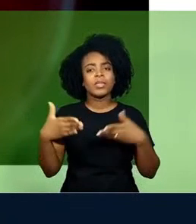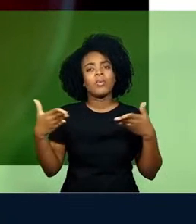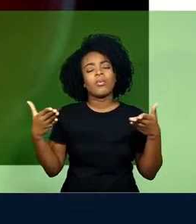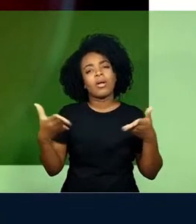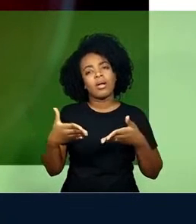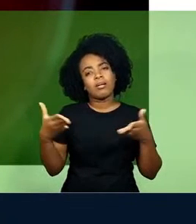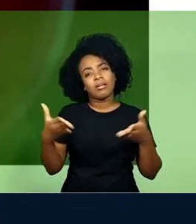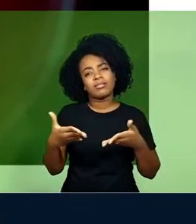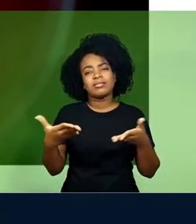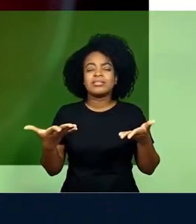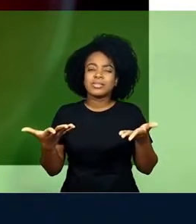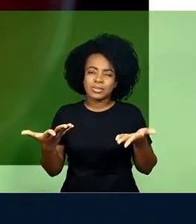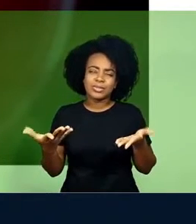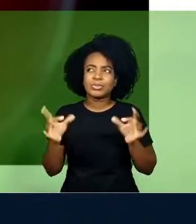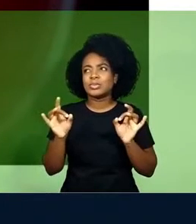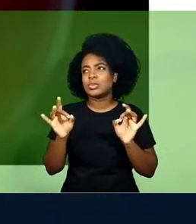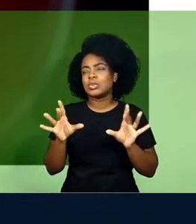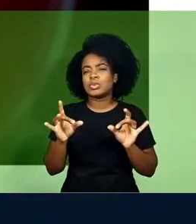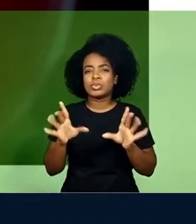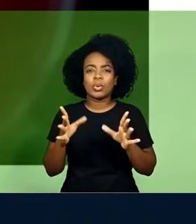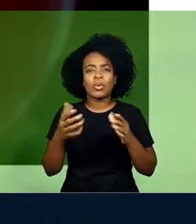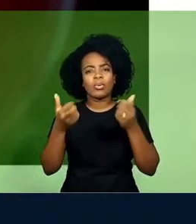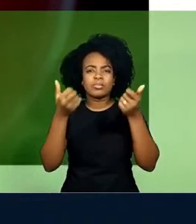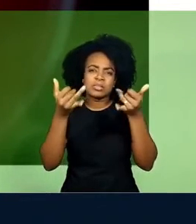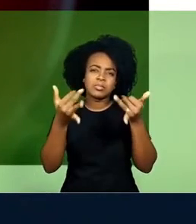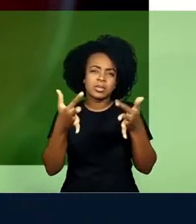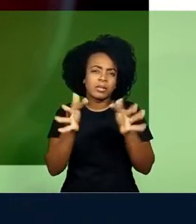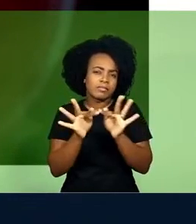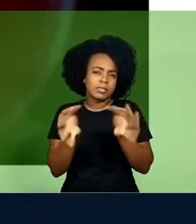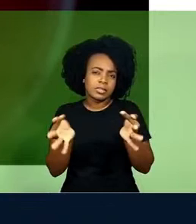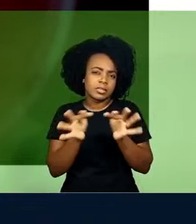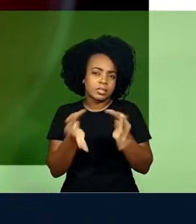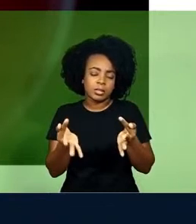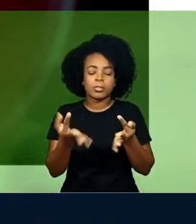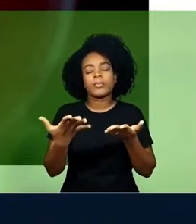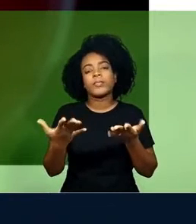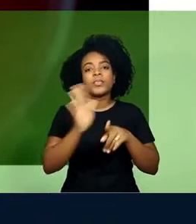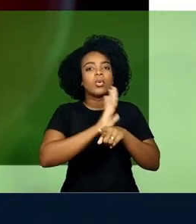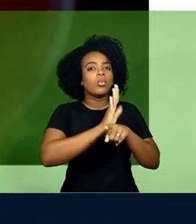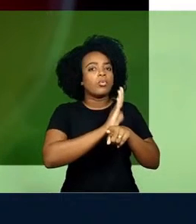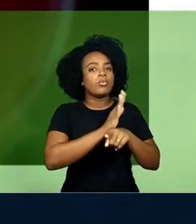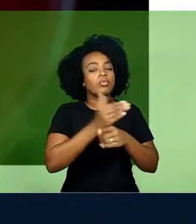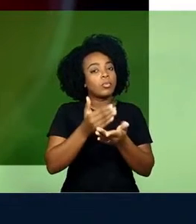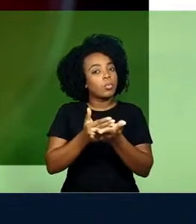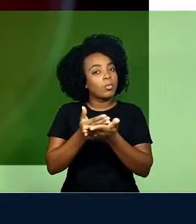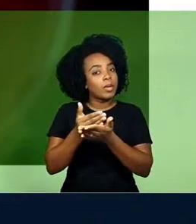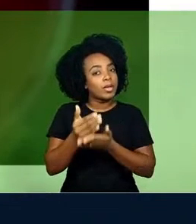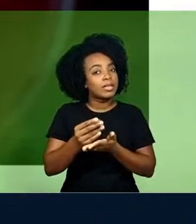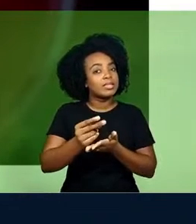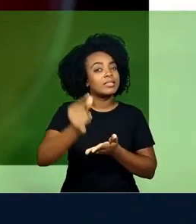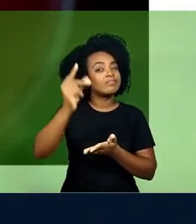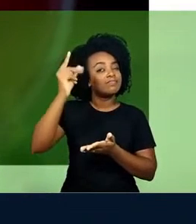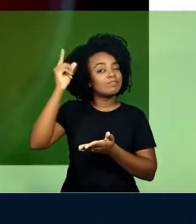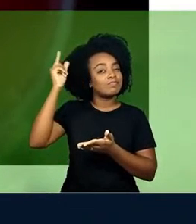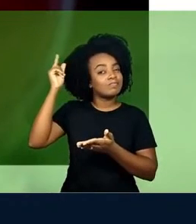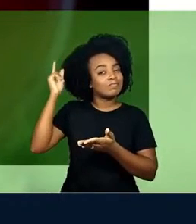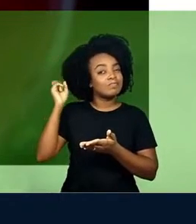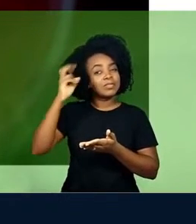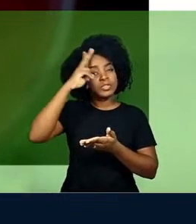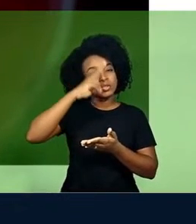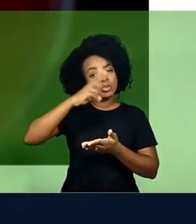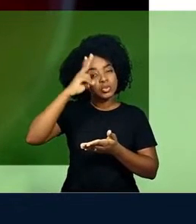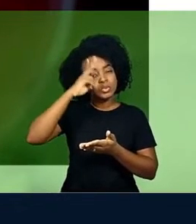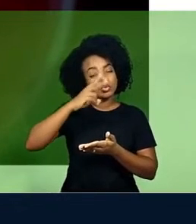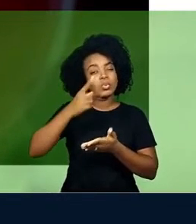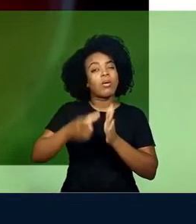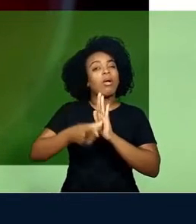vou apenas fazer um pequeno relato do filme. Ele começa narrando uma pré-história onde